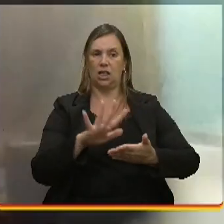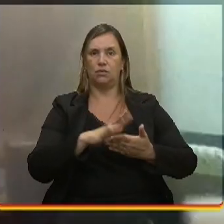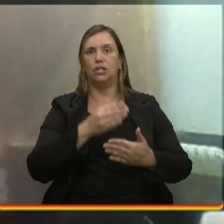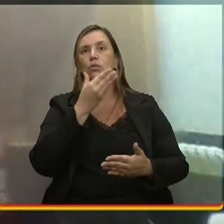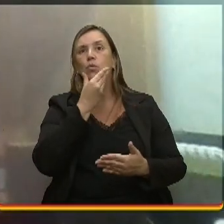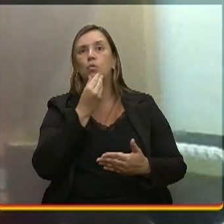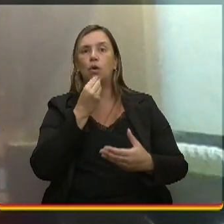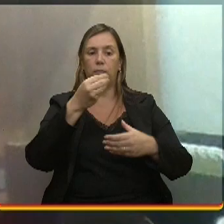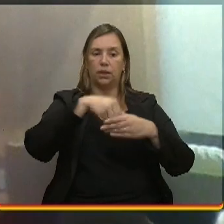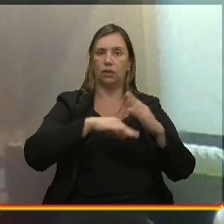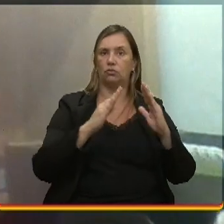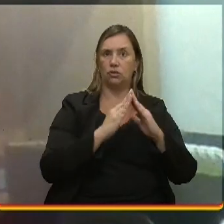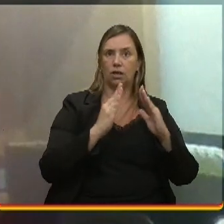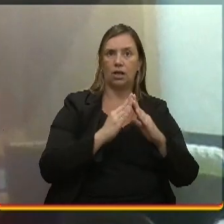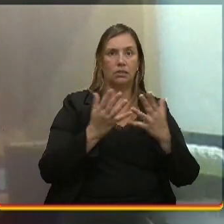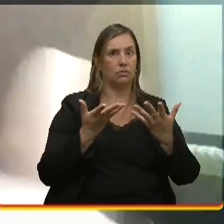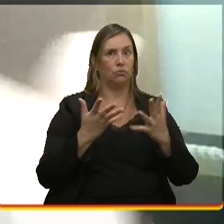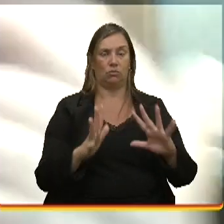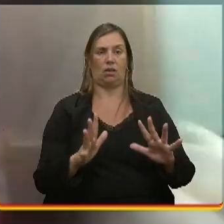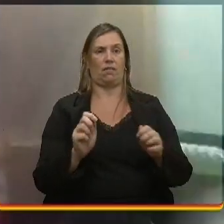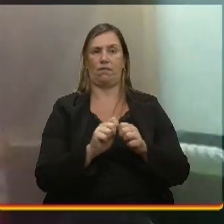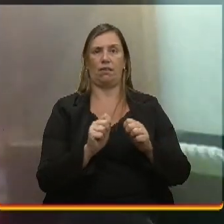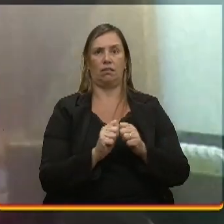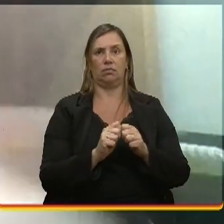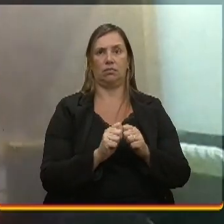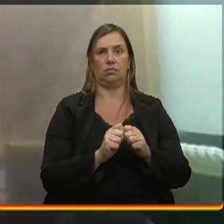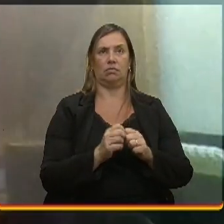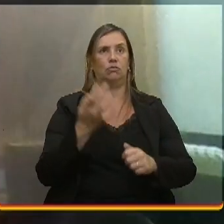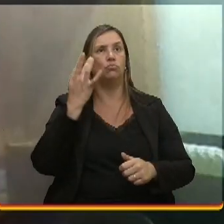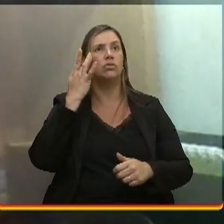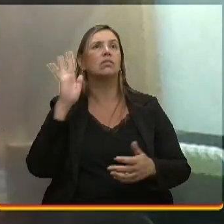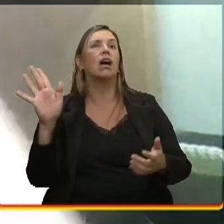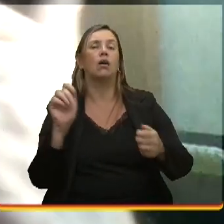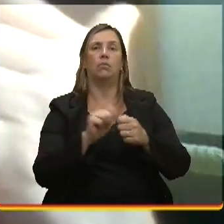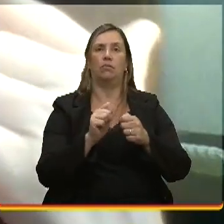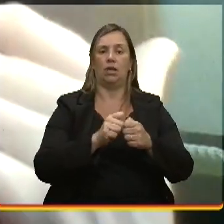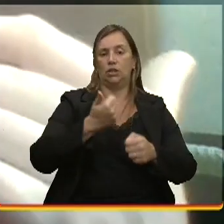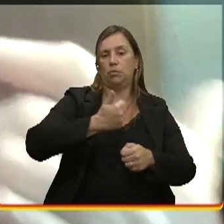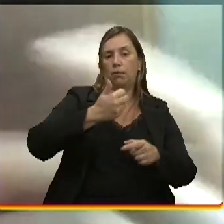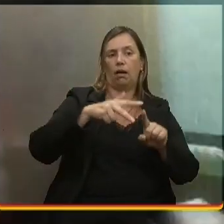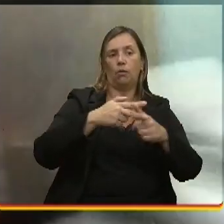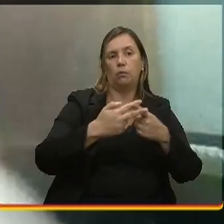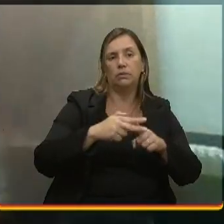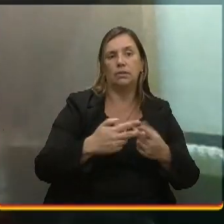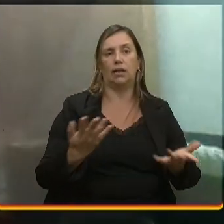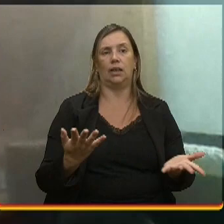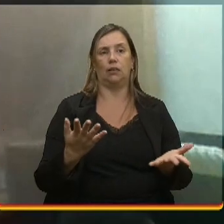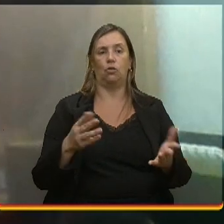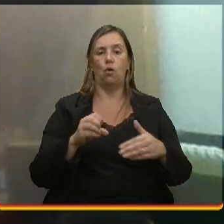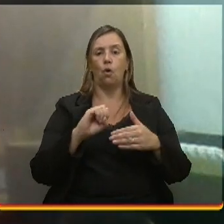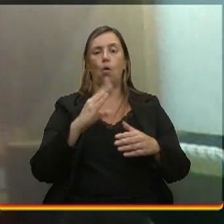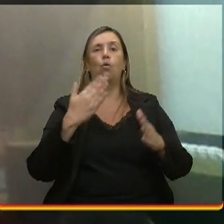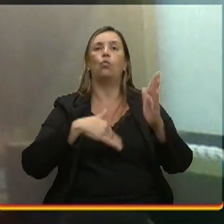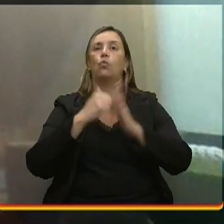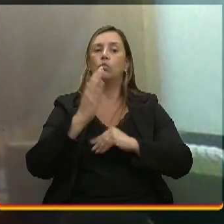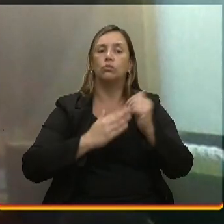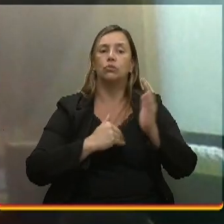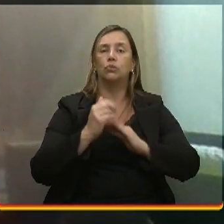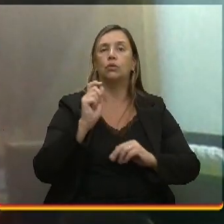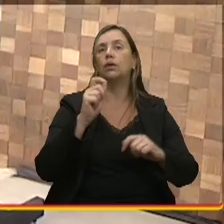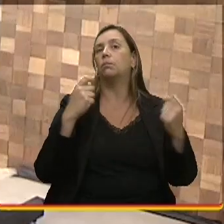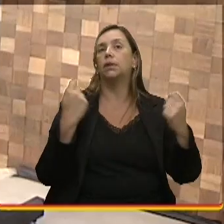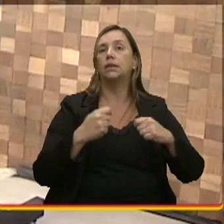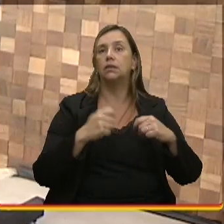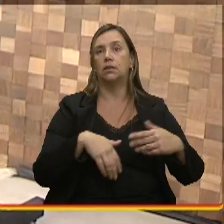não tem isso de homem da casa, quer fazer, ou sabe fazer os pequenos concertos, ou sabe construir o que precisa dentro de casa, e